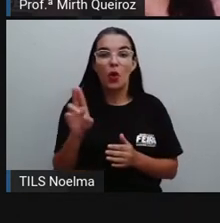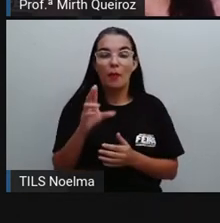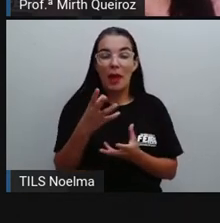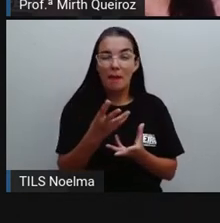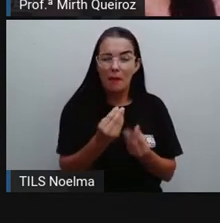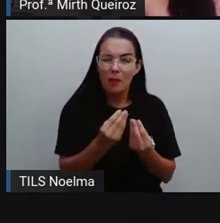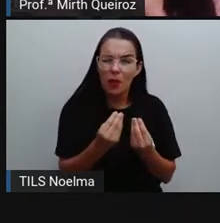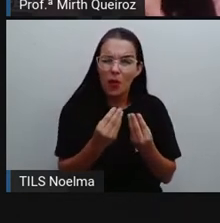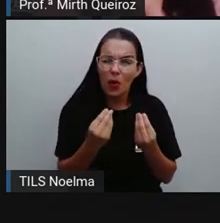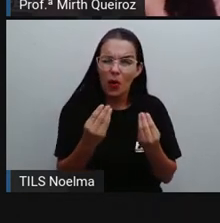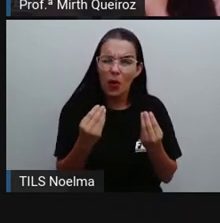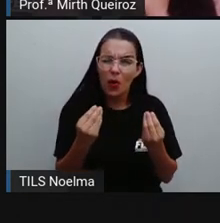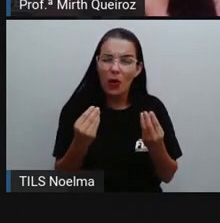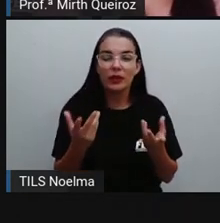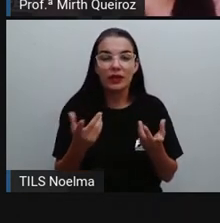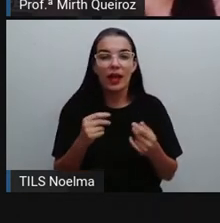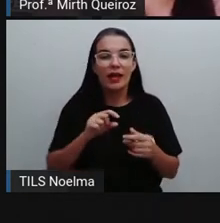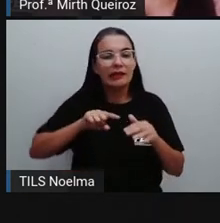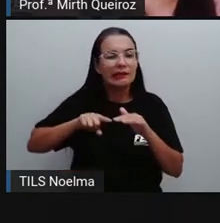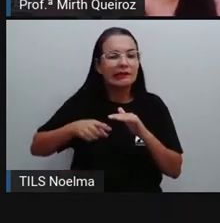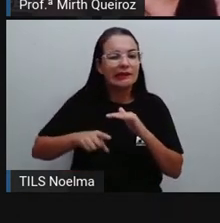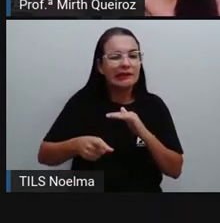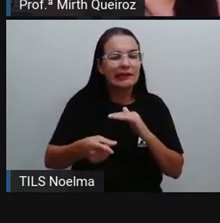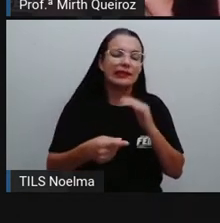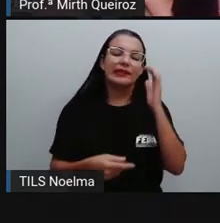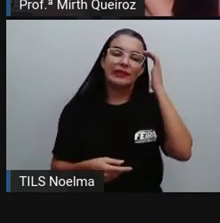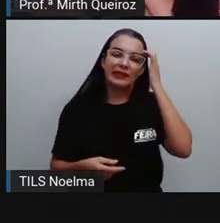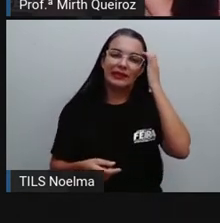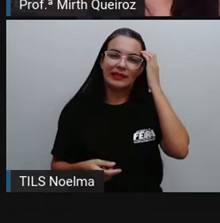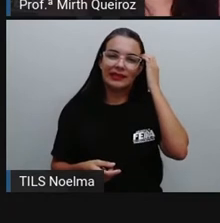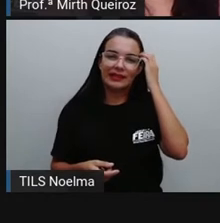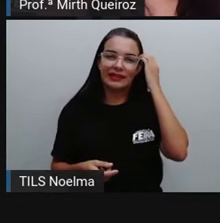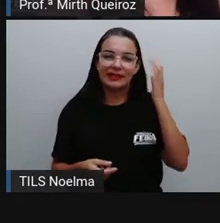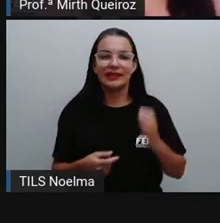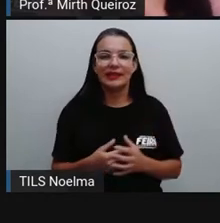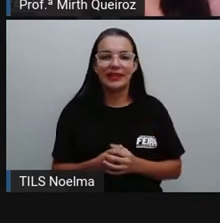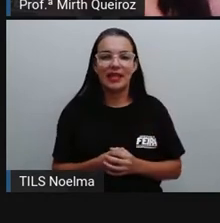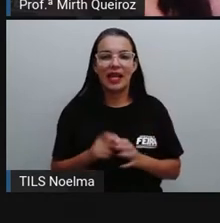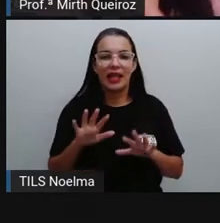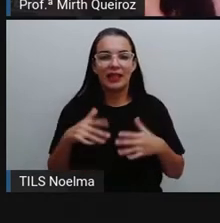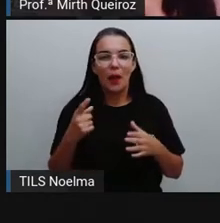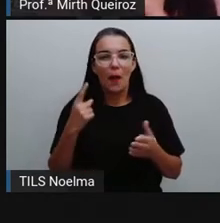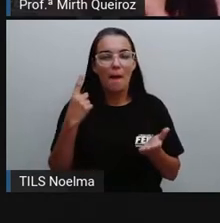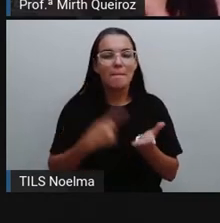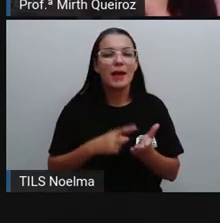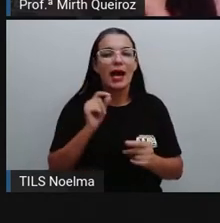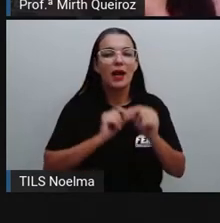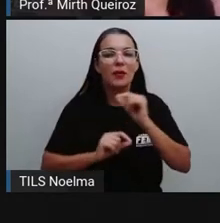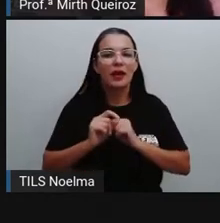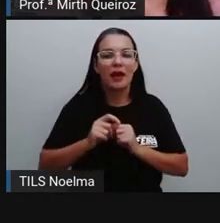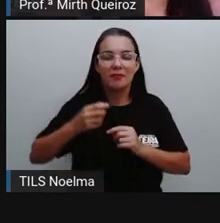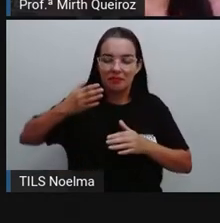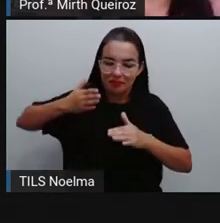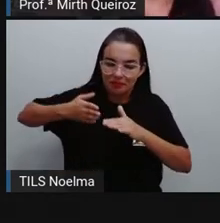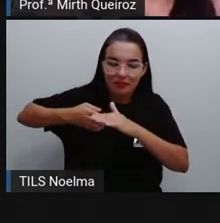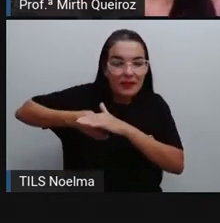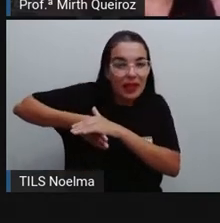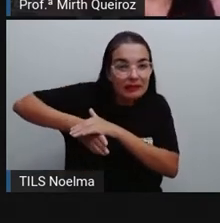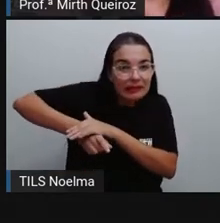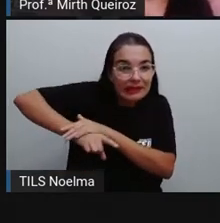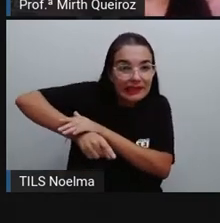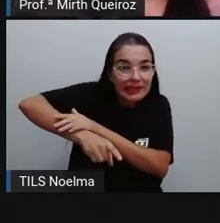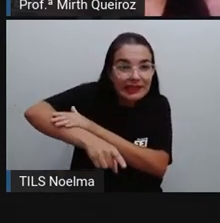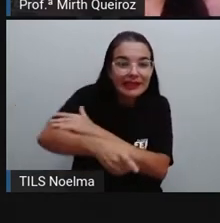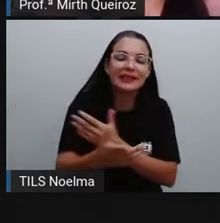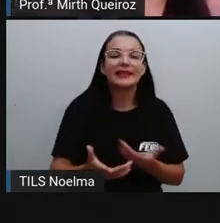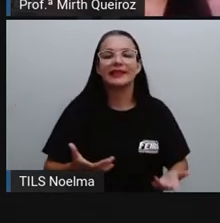expressões informais, como, por exemplo, quando ela usou muito, né? E colocou uu, uu, uu, várias vezes aí, uma